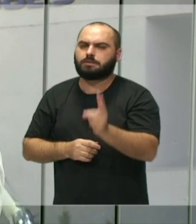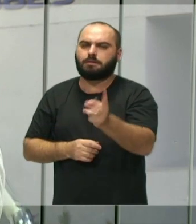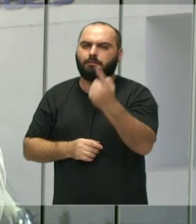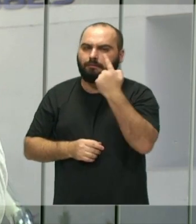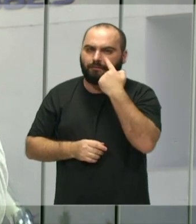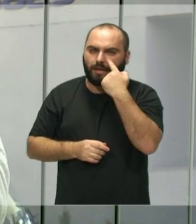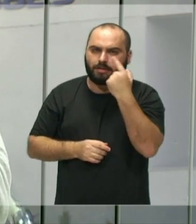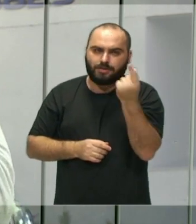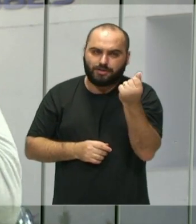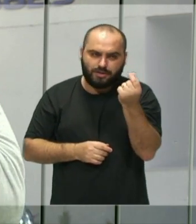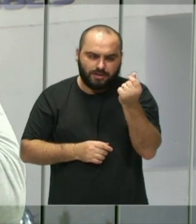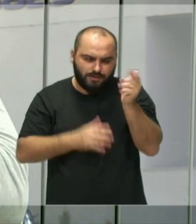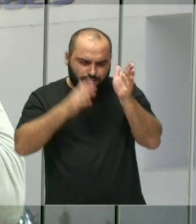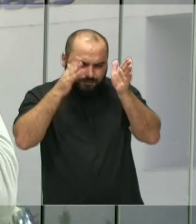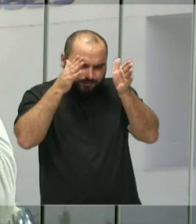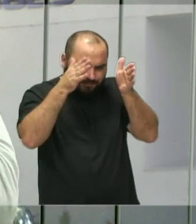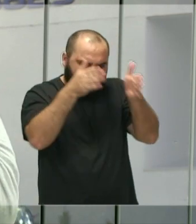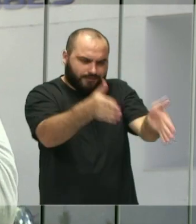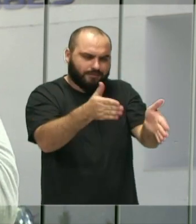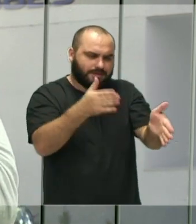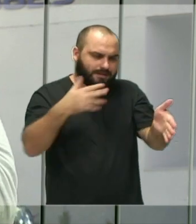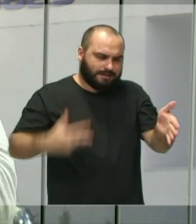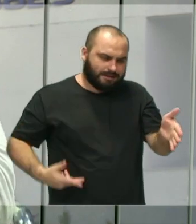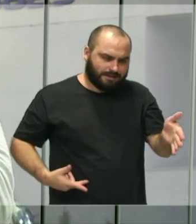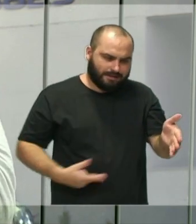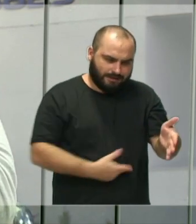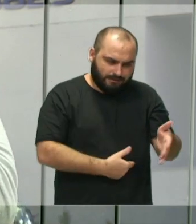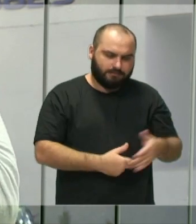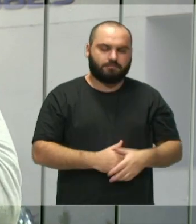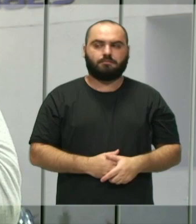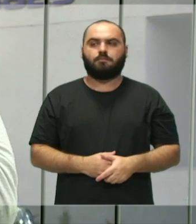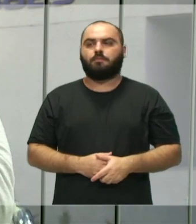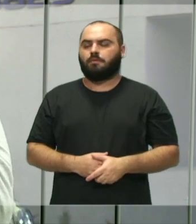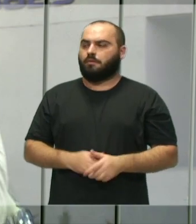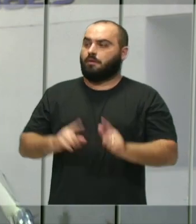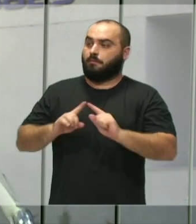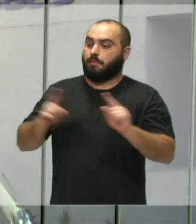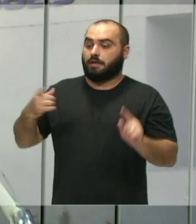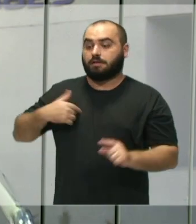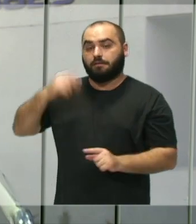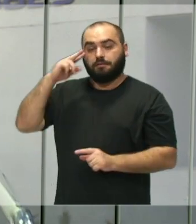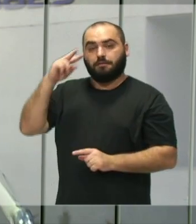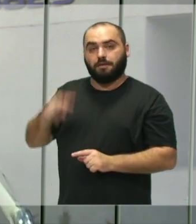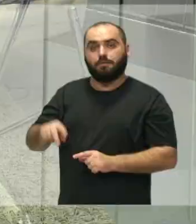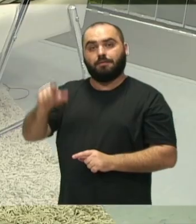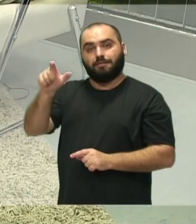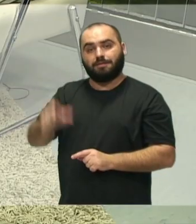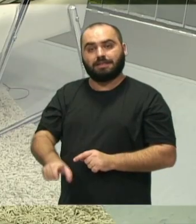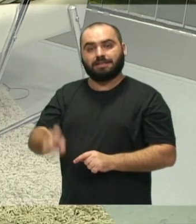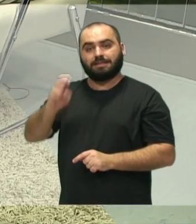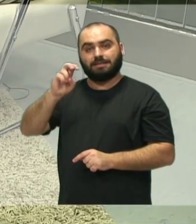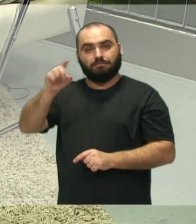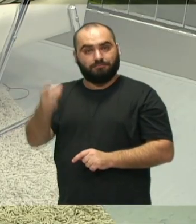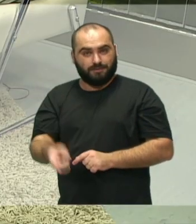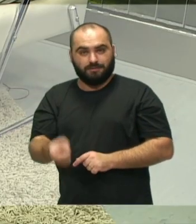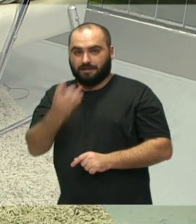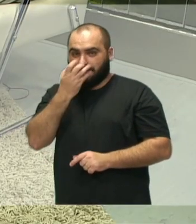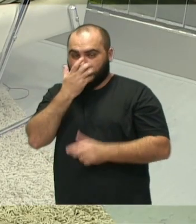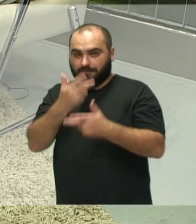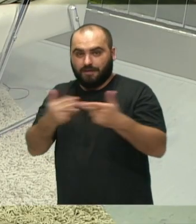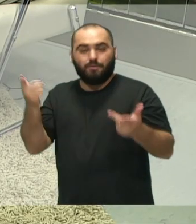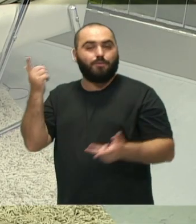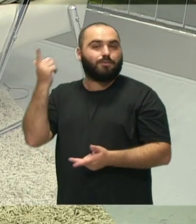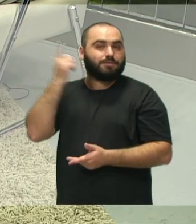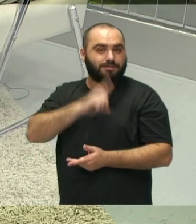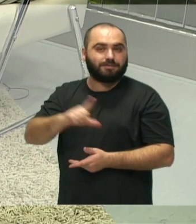inteirinho para castração, mas a gente estipulou esses 5 mil animais para deixar realmente uma verba para conseguir adequar, então ter